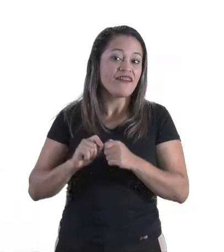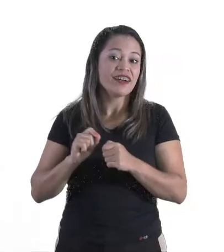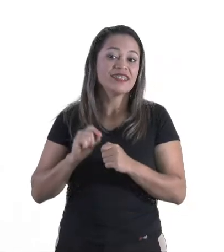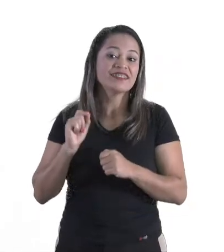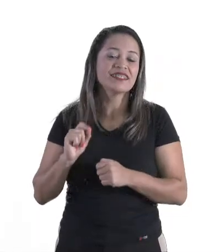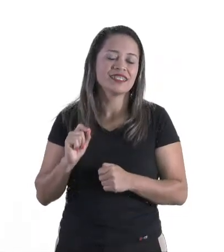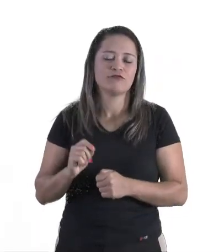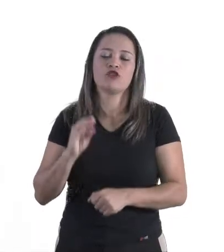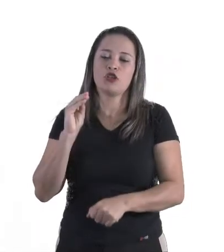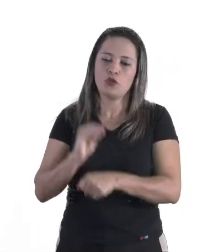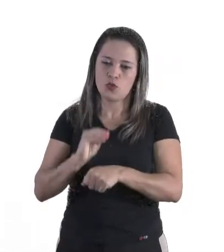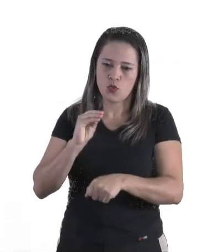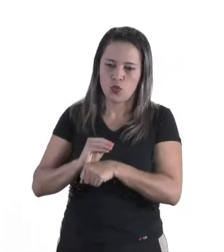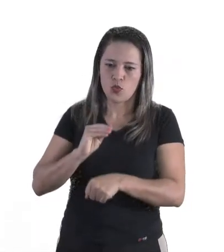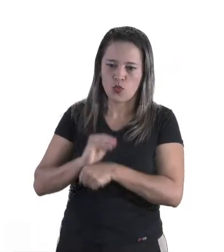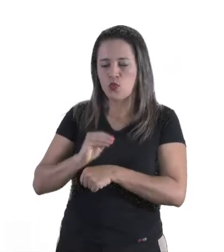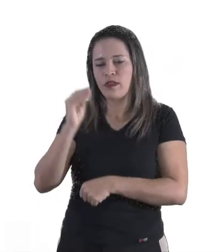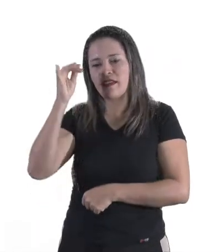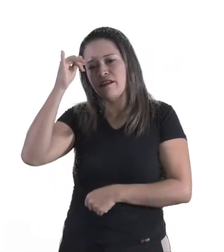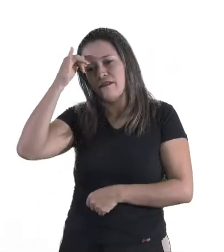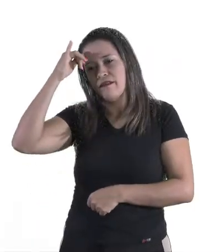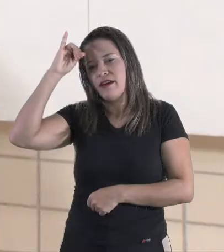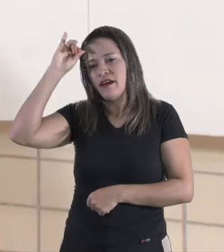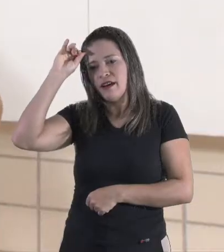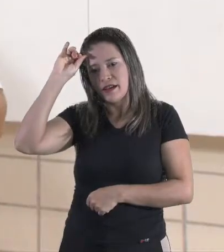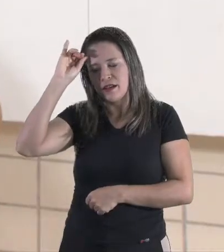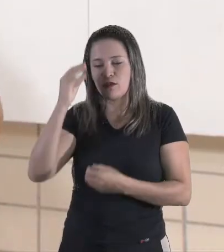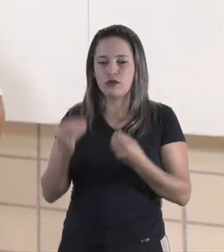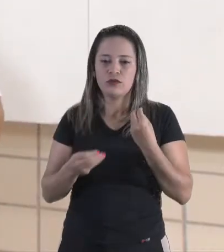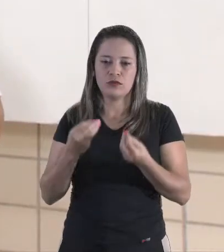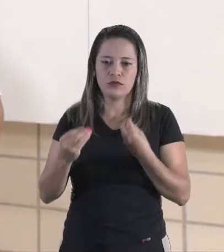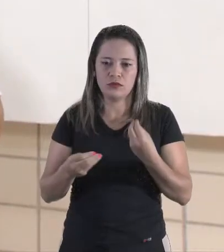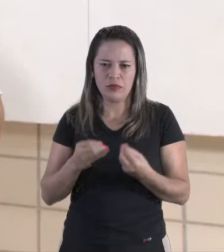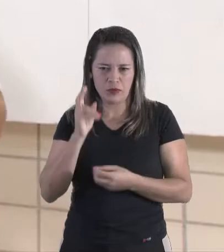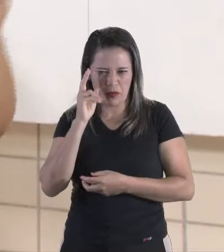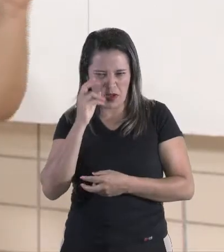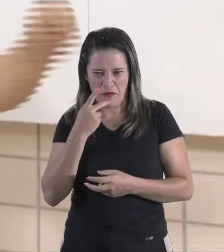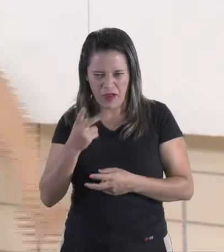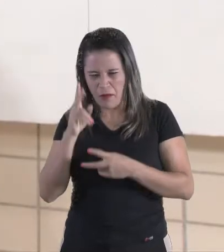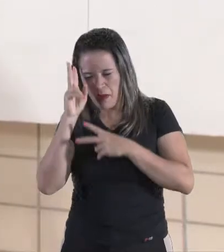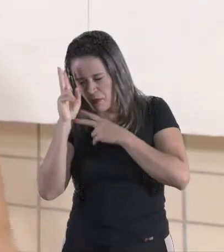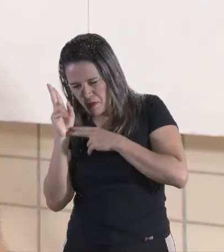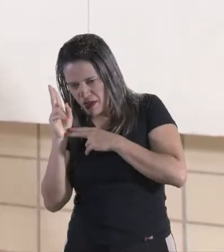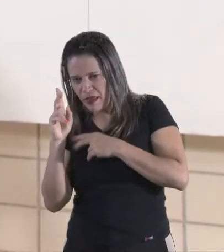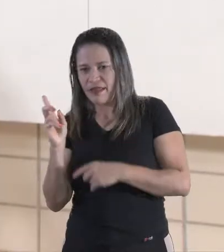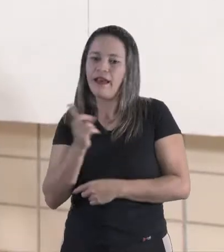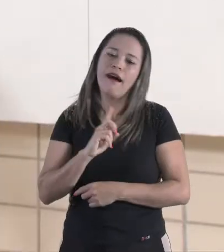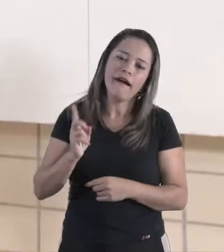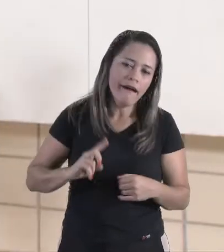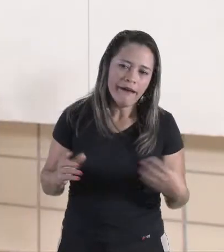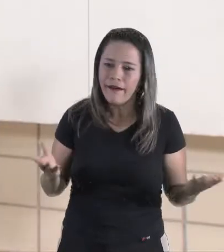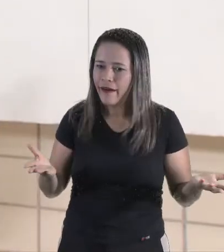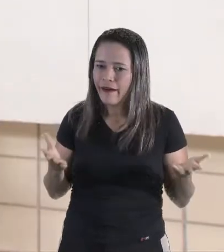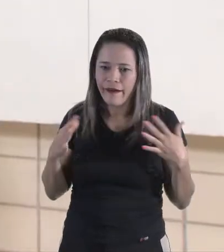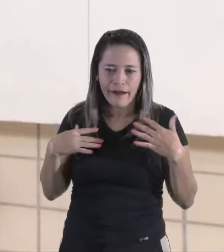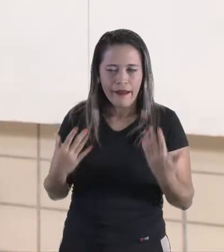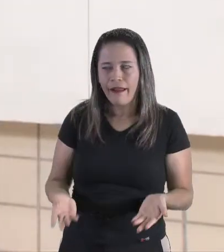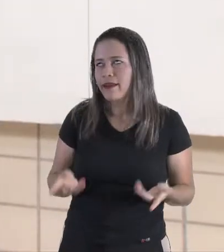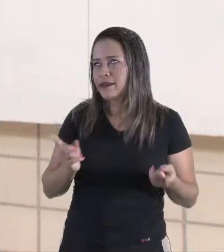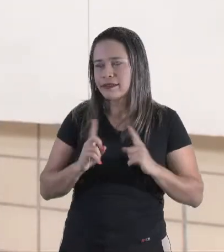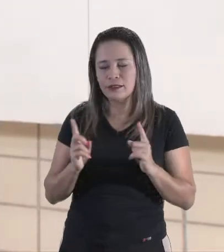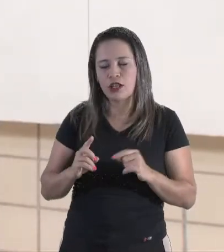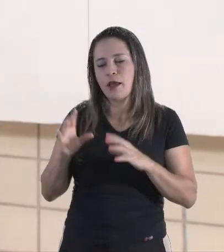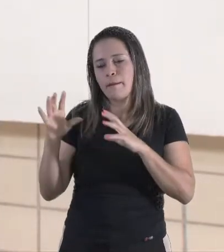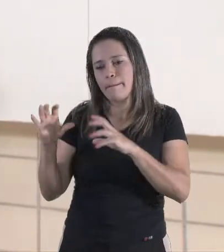cuida das vacas. Como que ele cuida da vaca? Ele põe ela para dormir? Não, né, gente? Claro que não. Ele